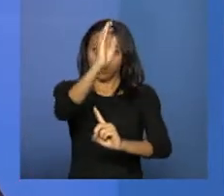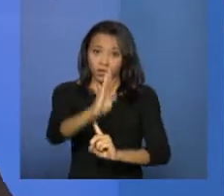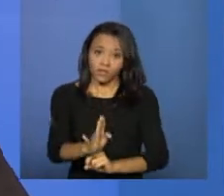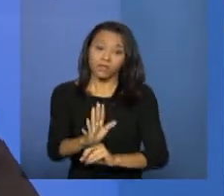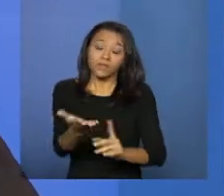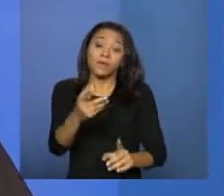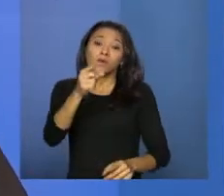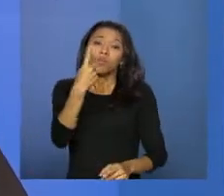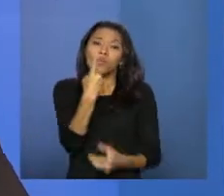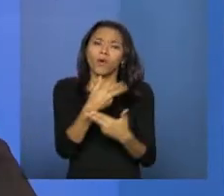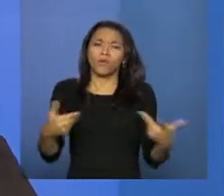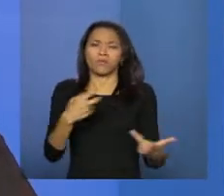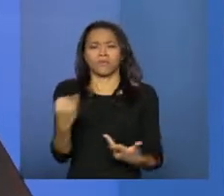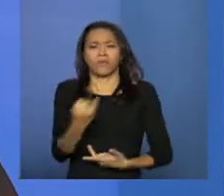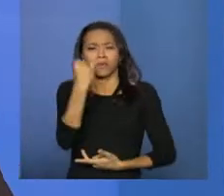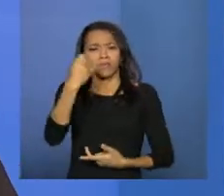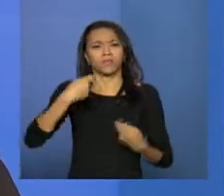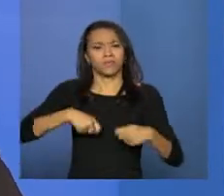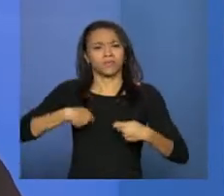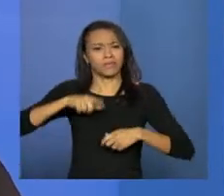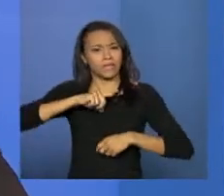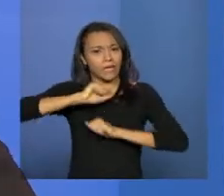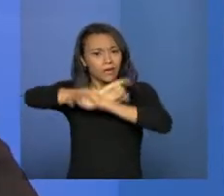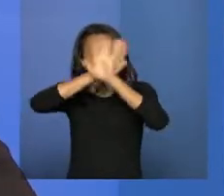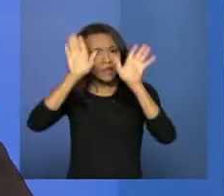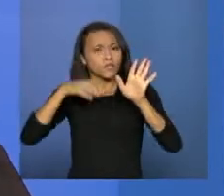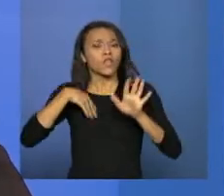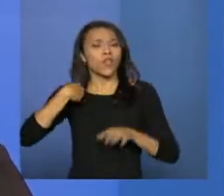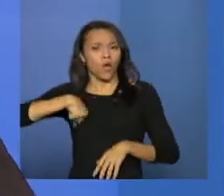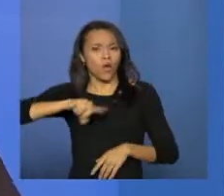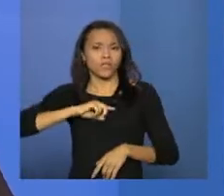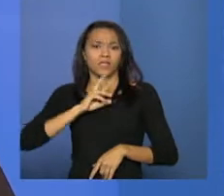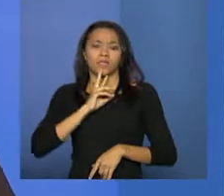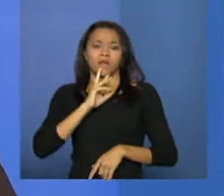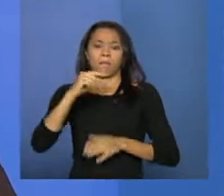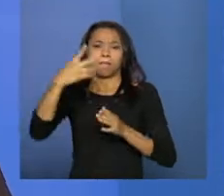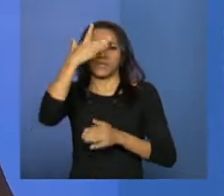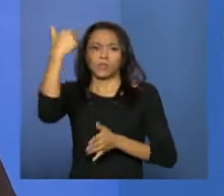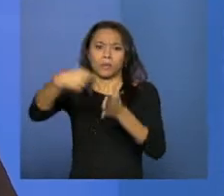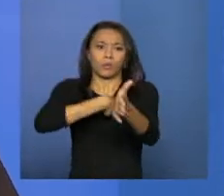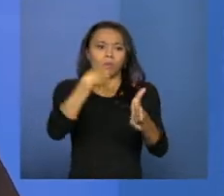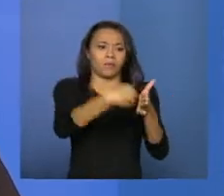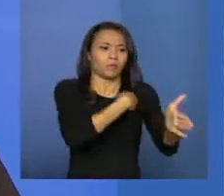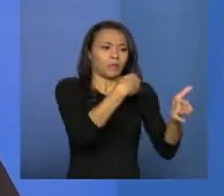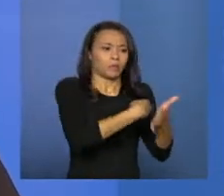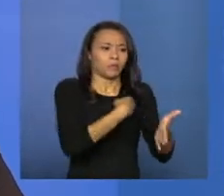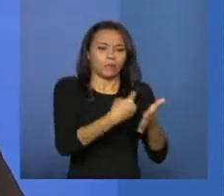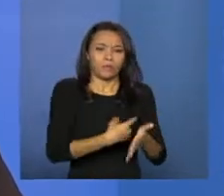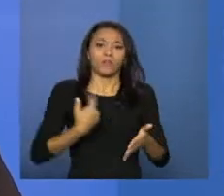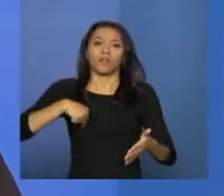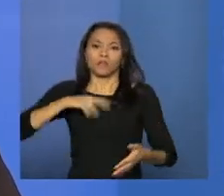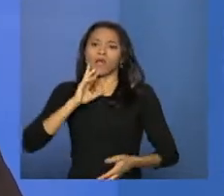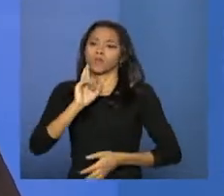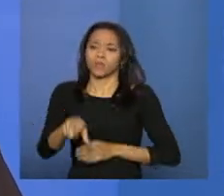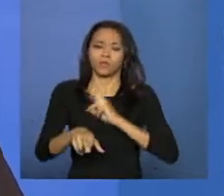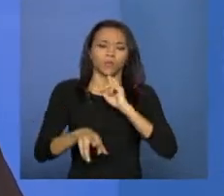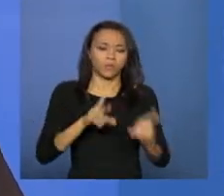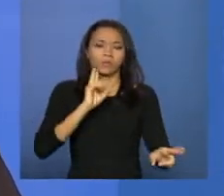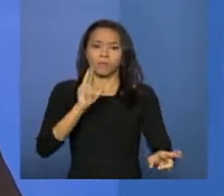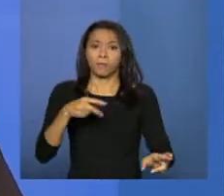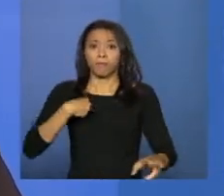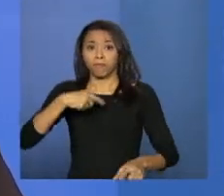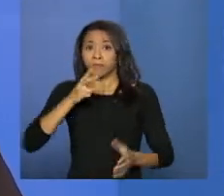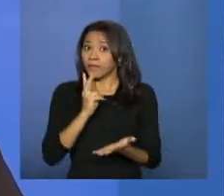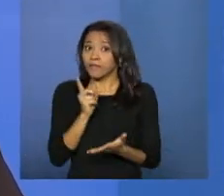nós devemos reafirmar. A gente tem respondido muitas perguntas no Ministério, que nos chegam a cada dia, principalmente